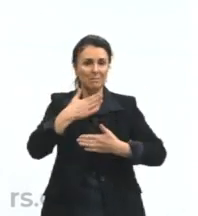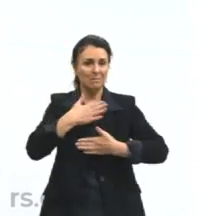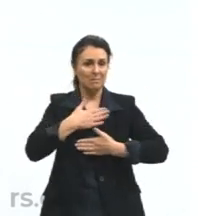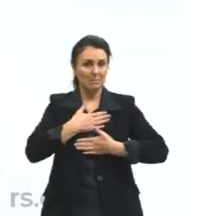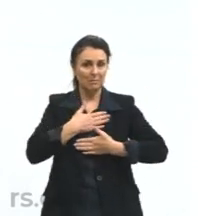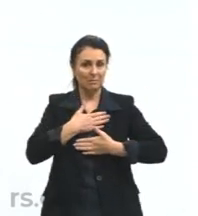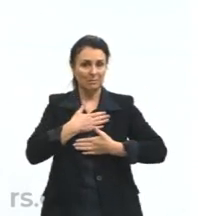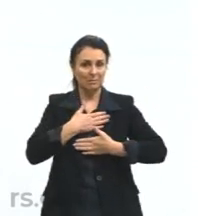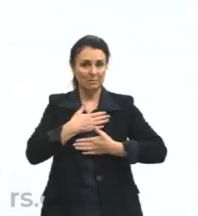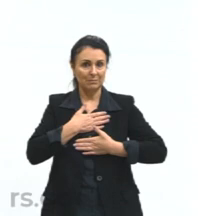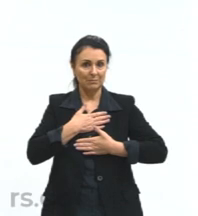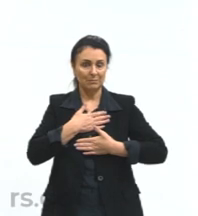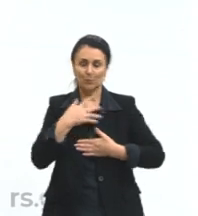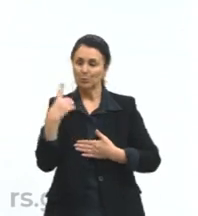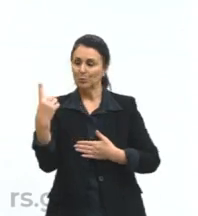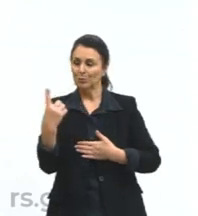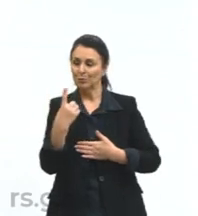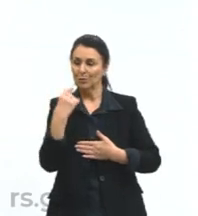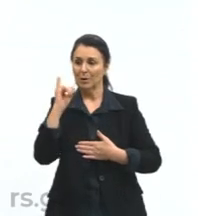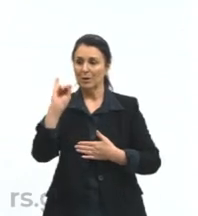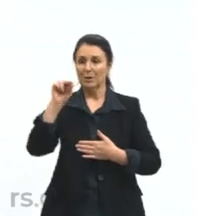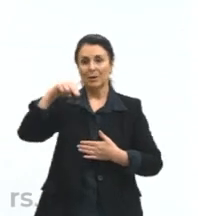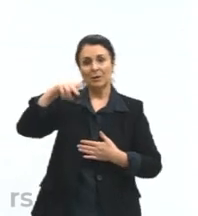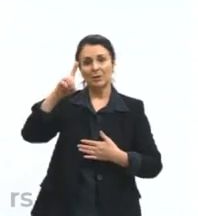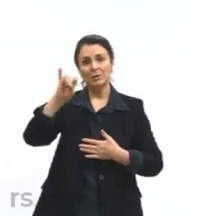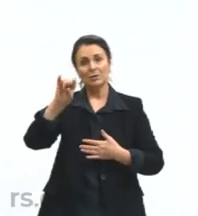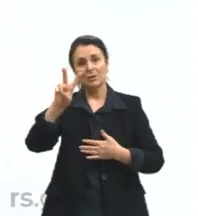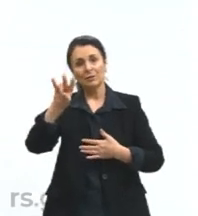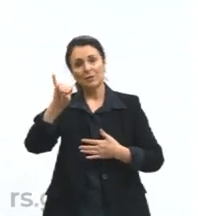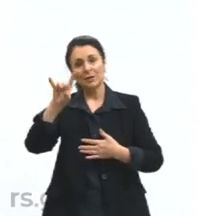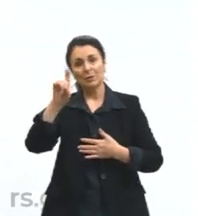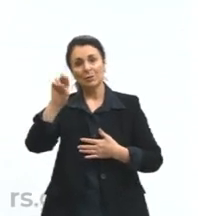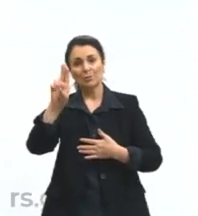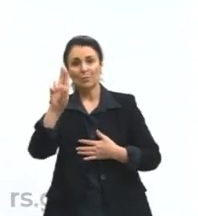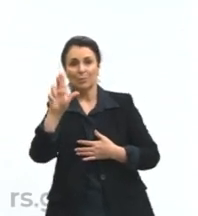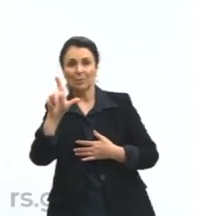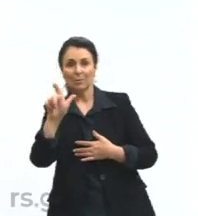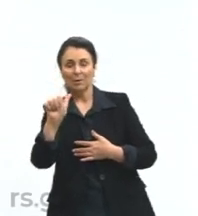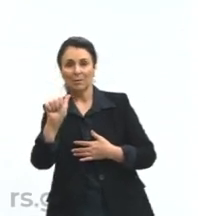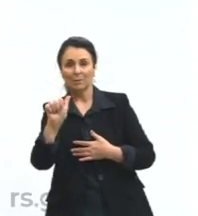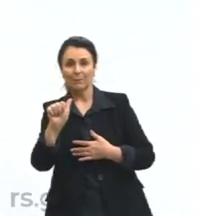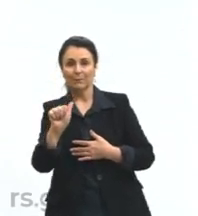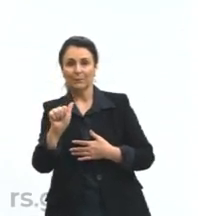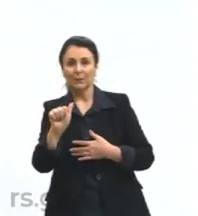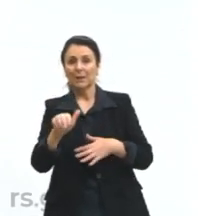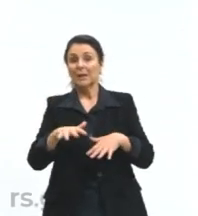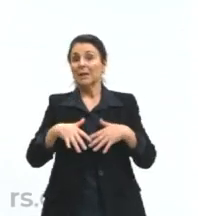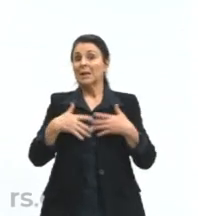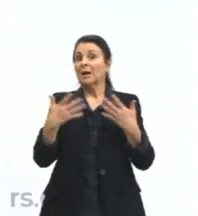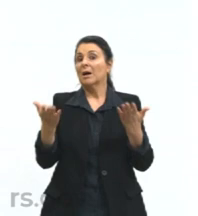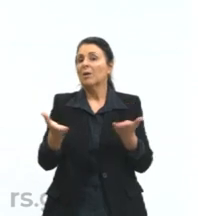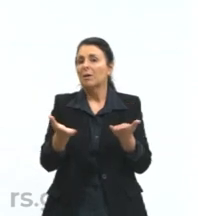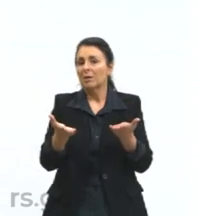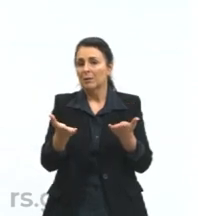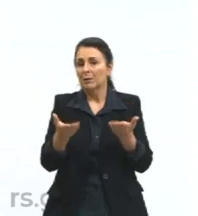ela é individual. Enquanto a